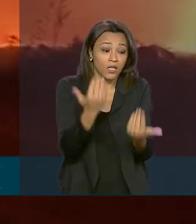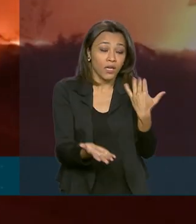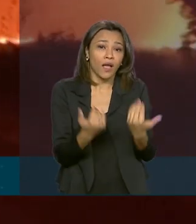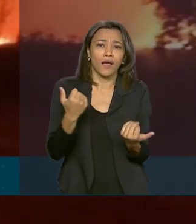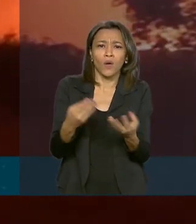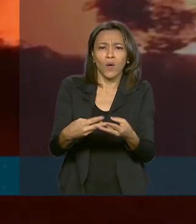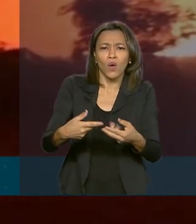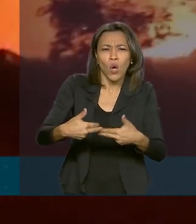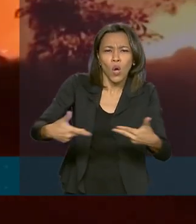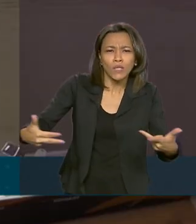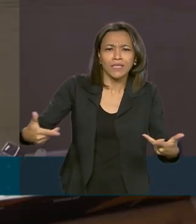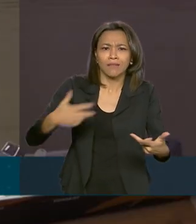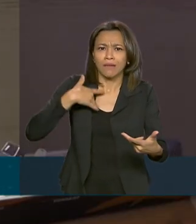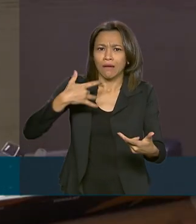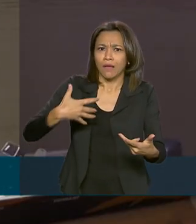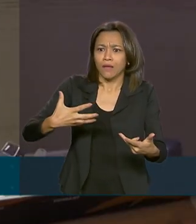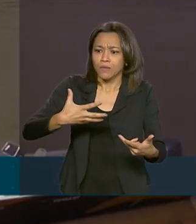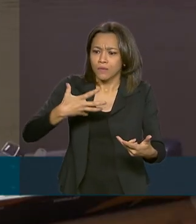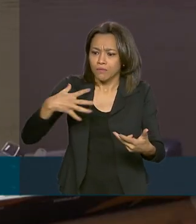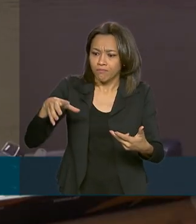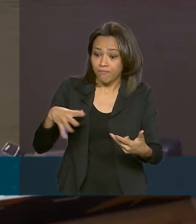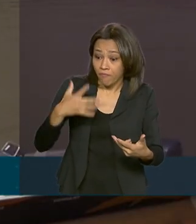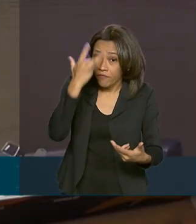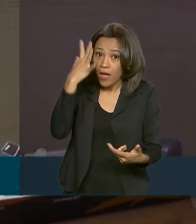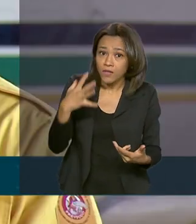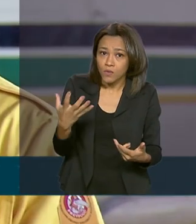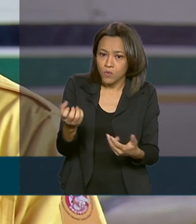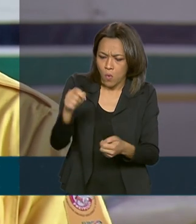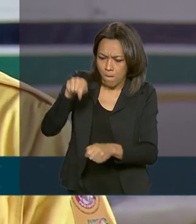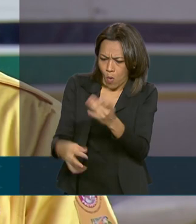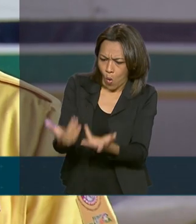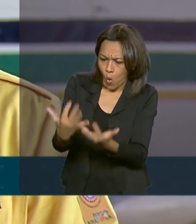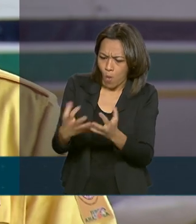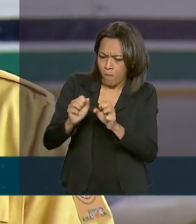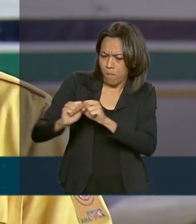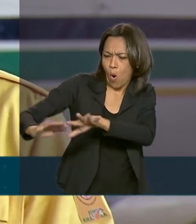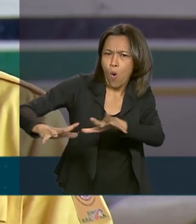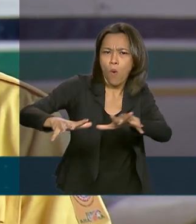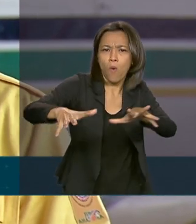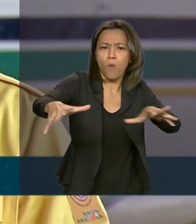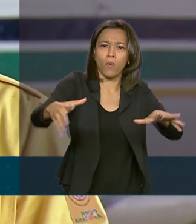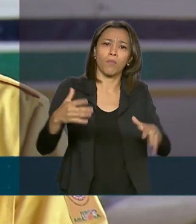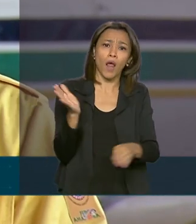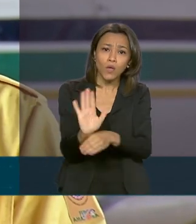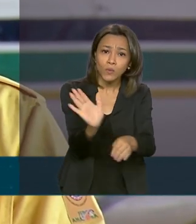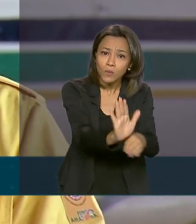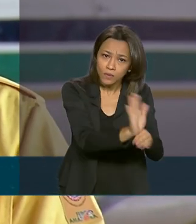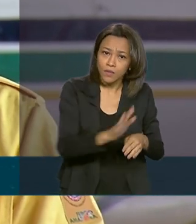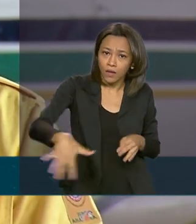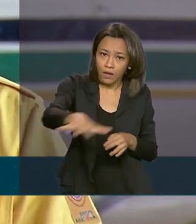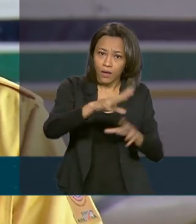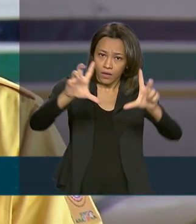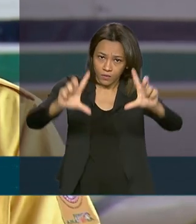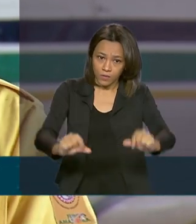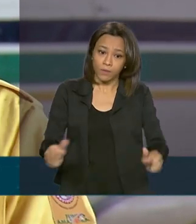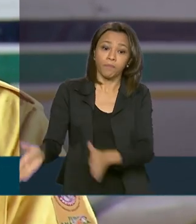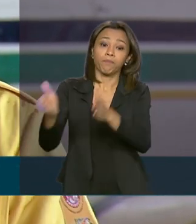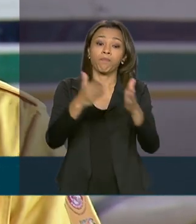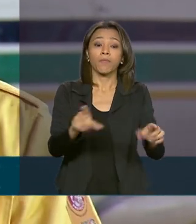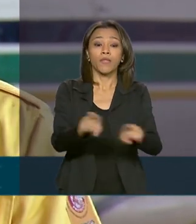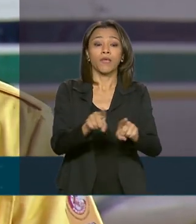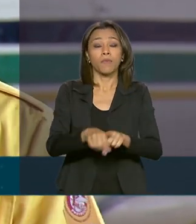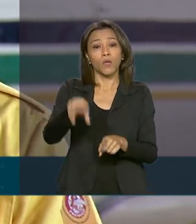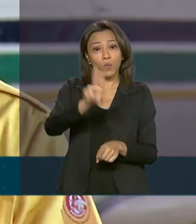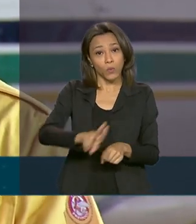queimadas para que o fogo não se alastre ainda mais. Salles falou também que foi autorizado o uso dos